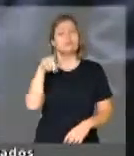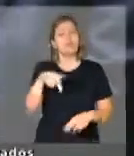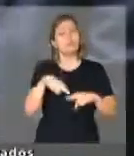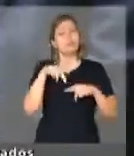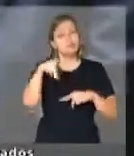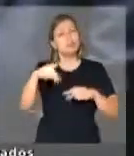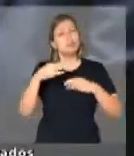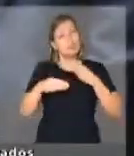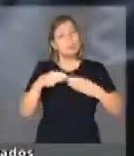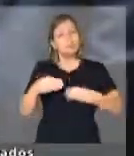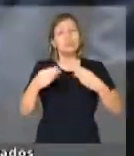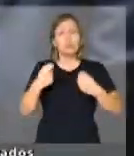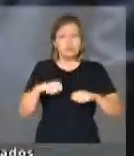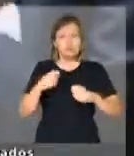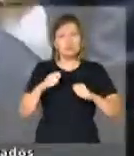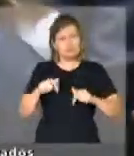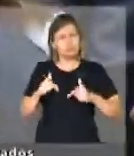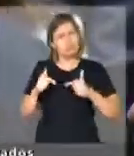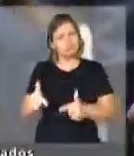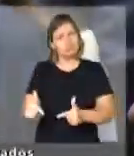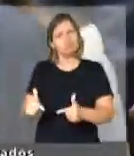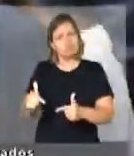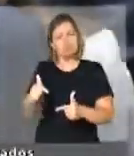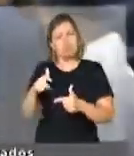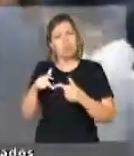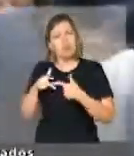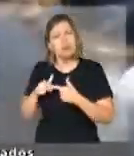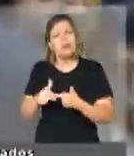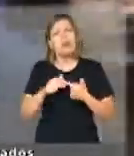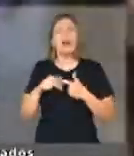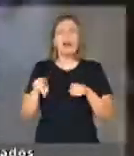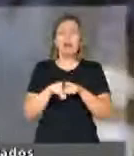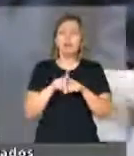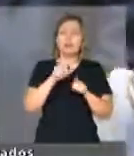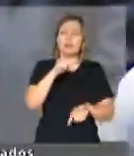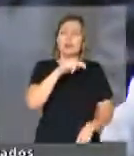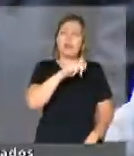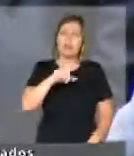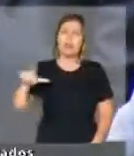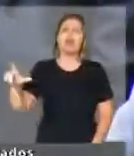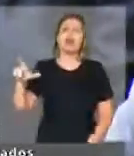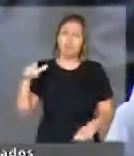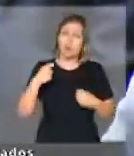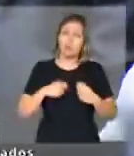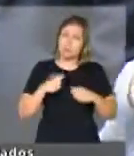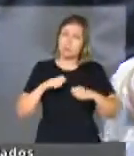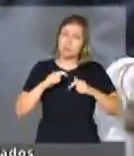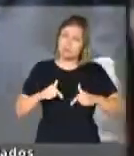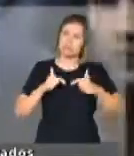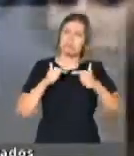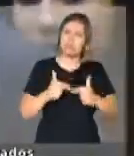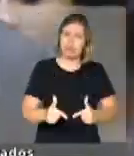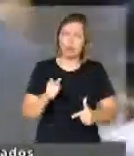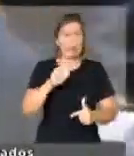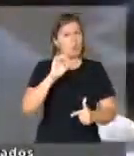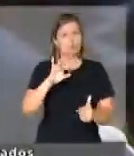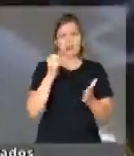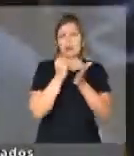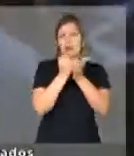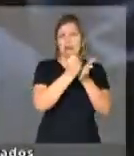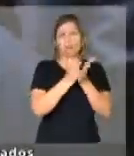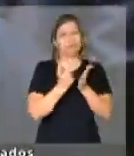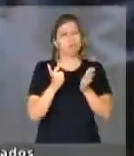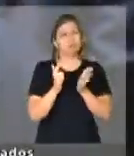faça a sua parte, não só carimbando o papel das agências concessionárias. Os agricultores ficar três, quatro,